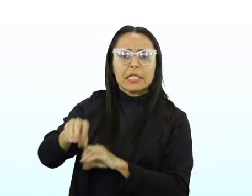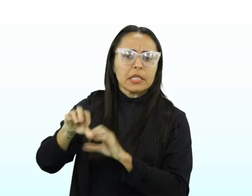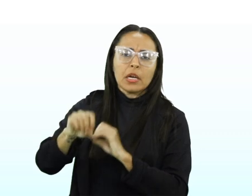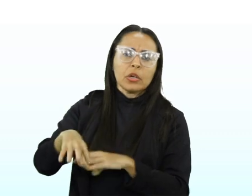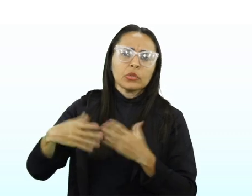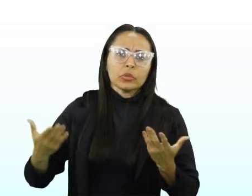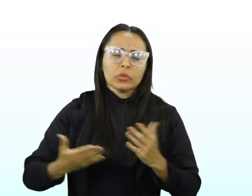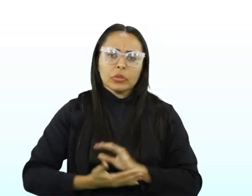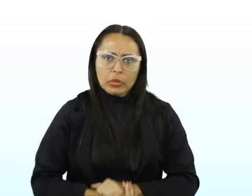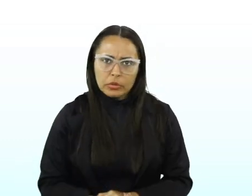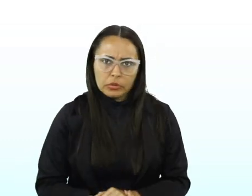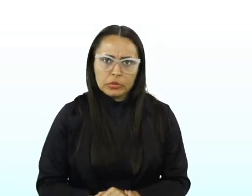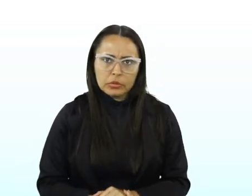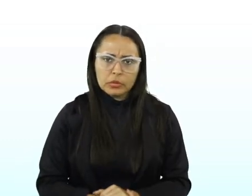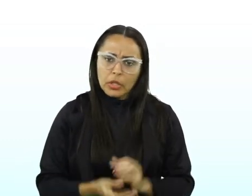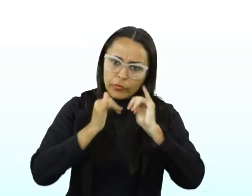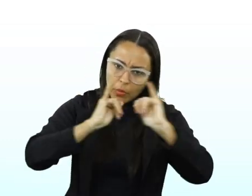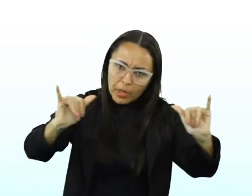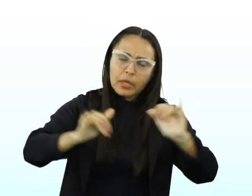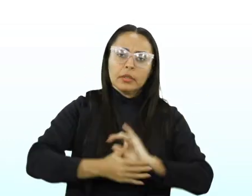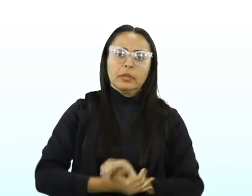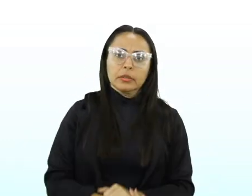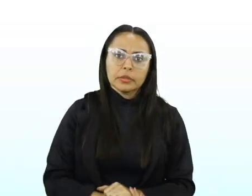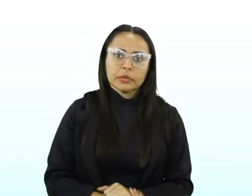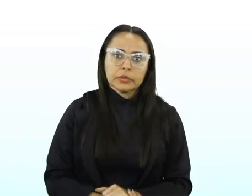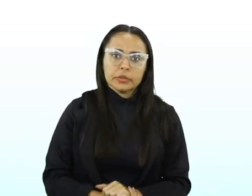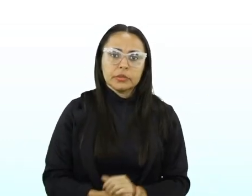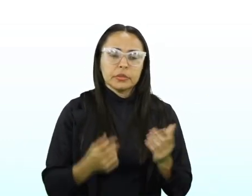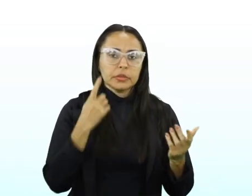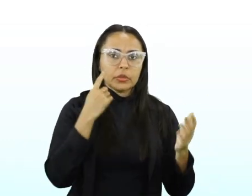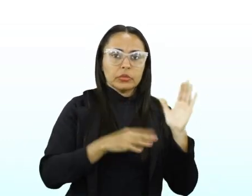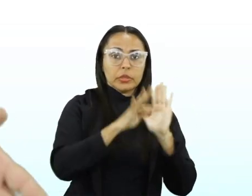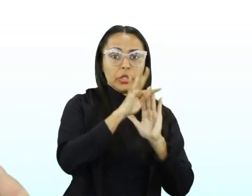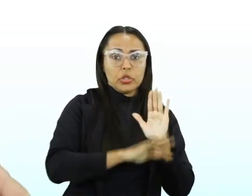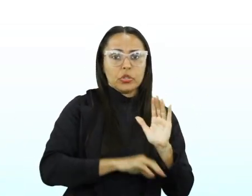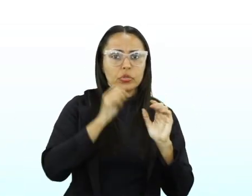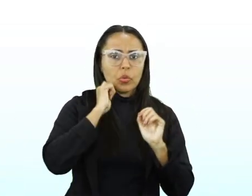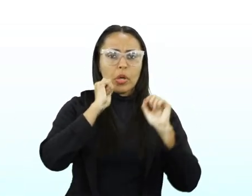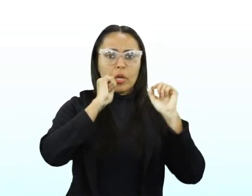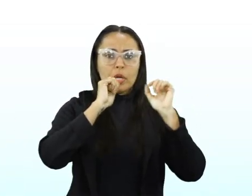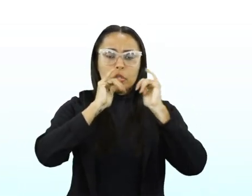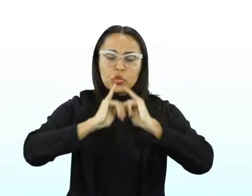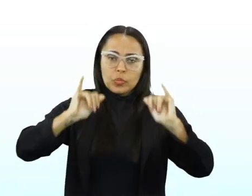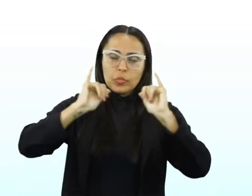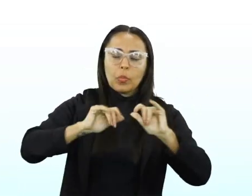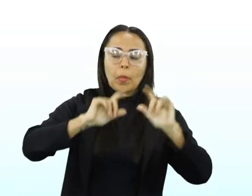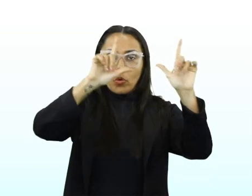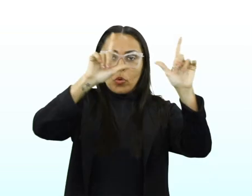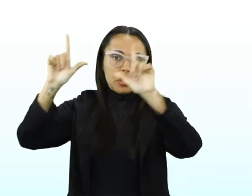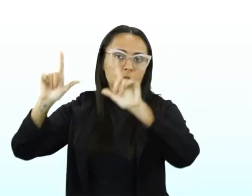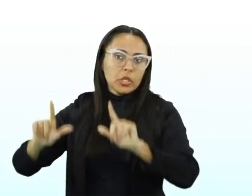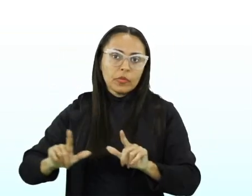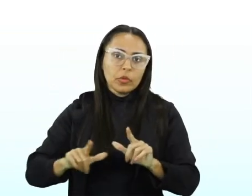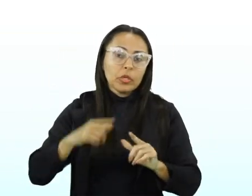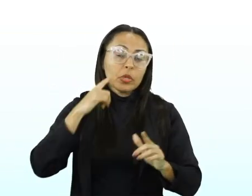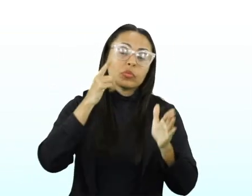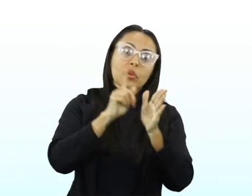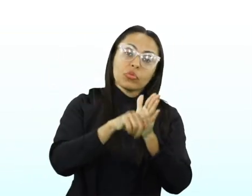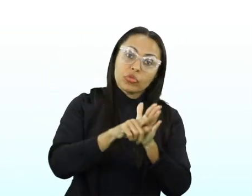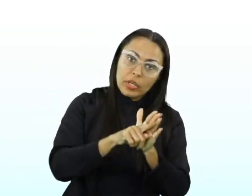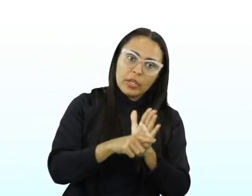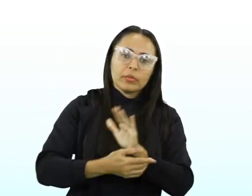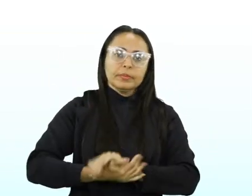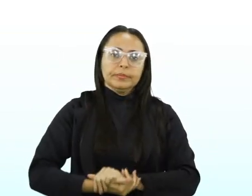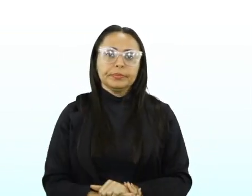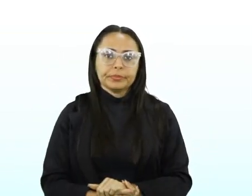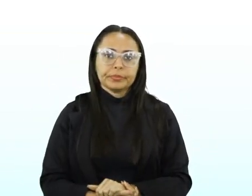uma aula expositiva? Informar. Então, é um texto dissertativo o quê? Expositivo. Toda aula expositiva são gêneros. É